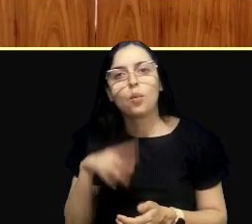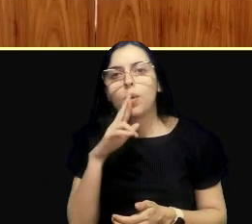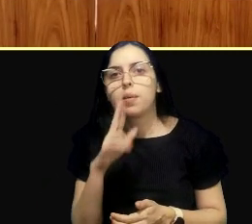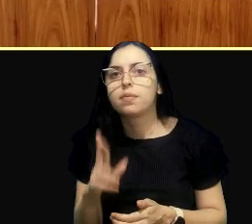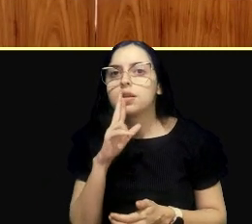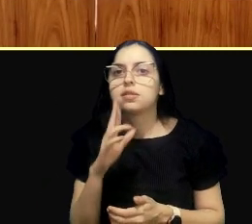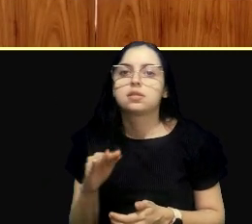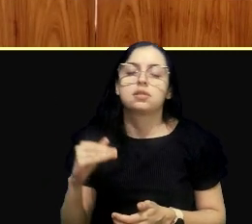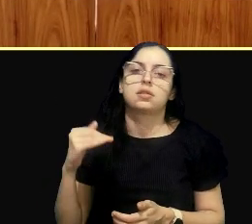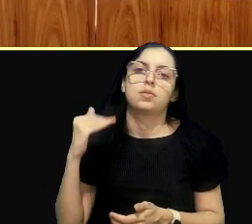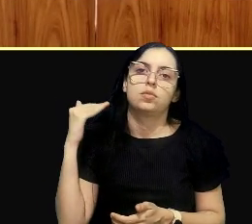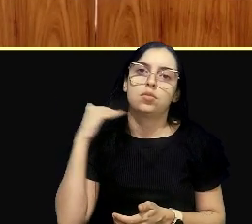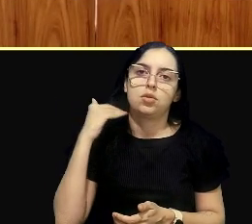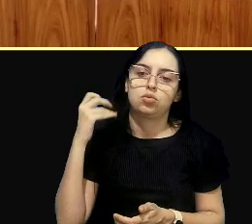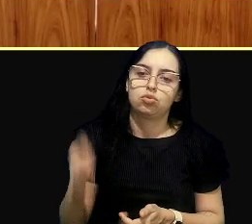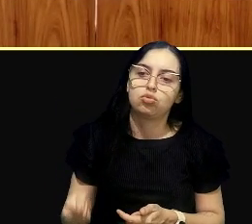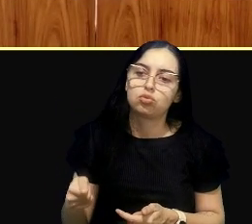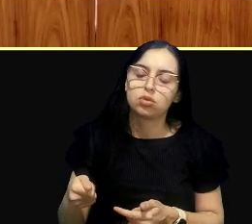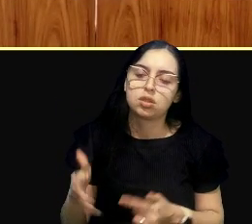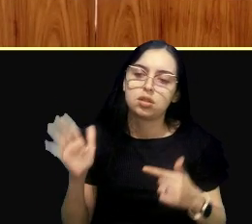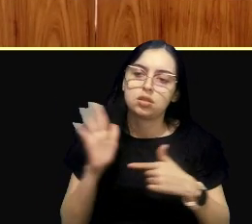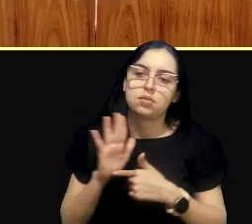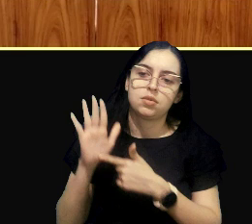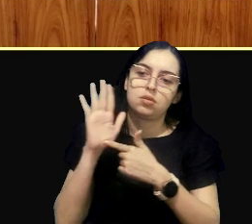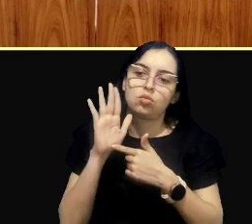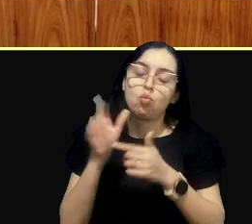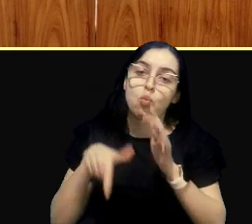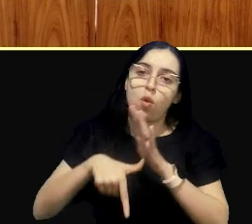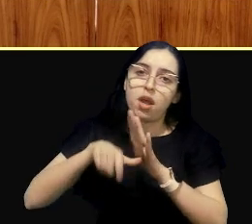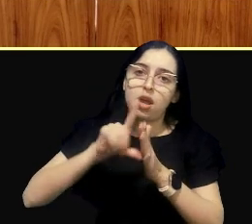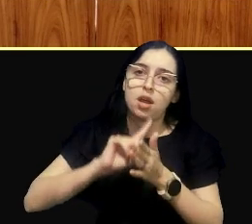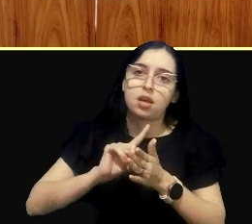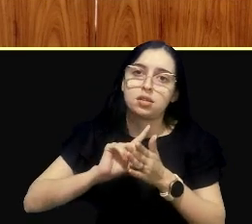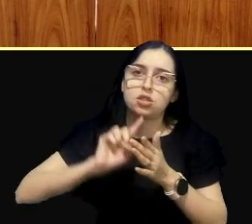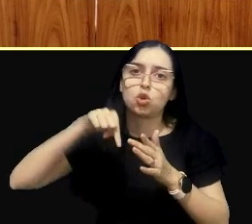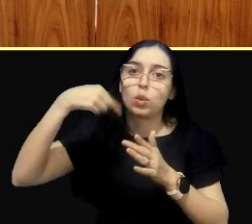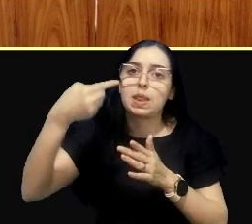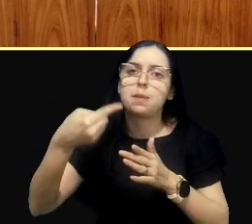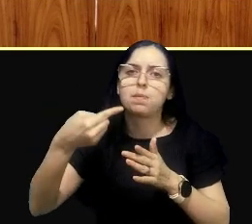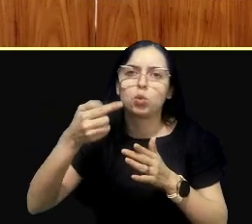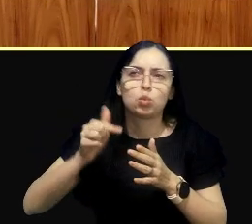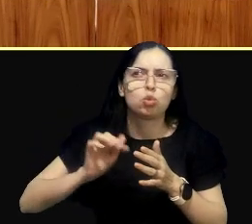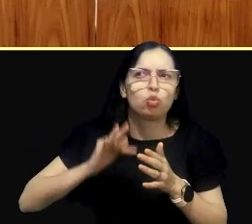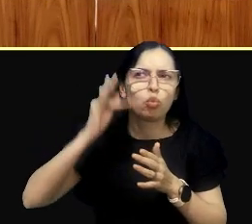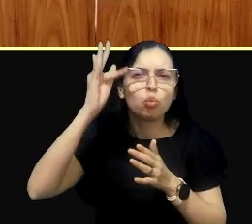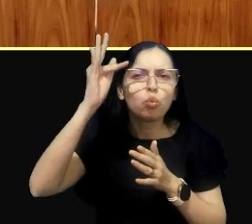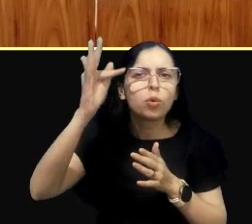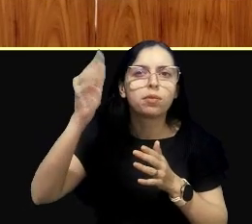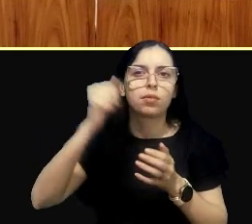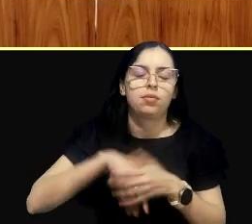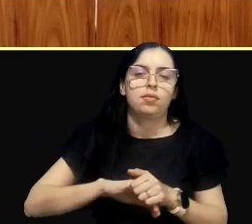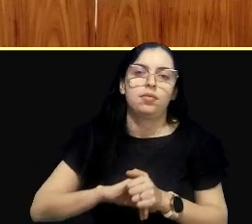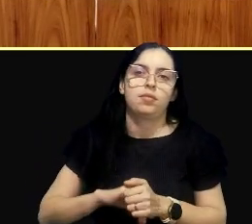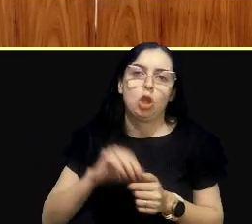juiz a situação, né, o antes, o depois, e vou além um pouquinho. Então,